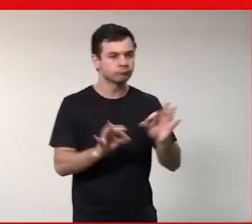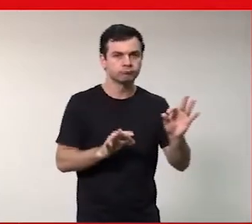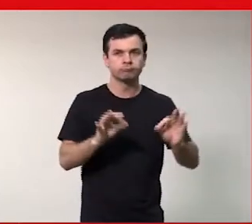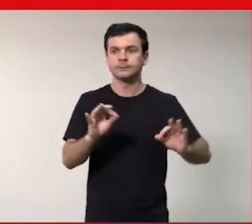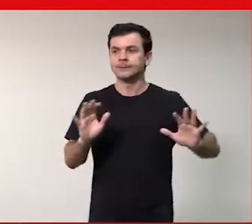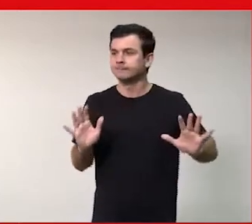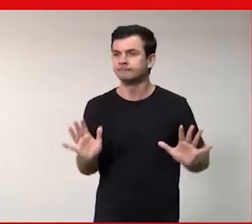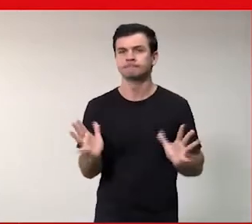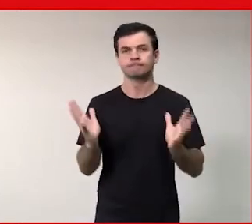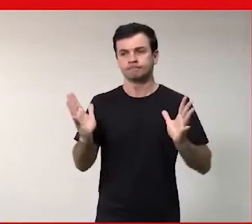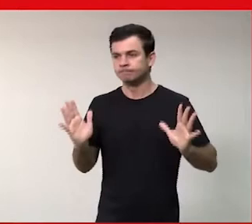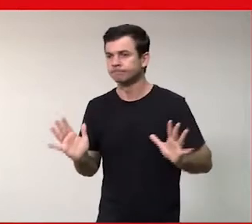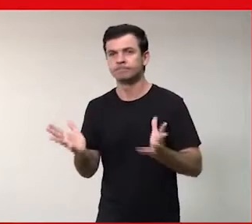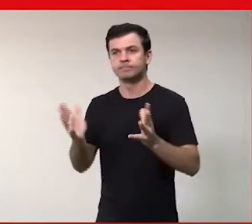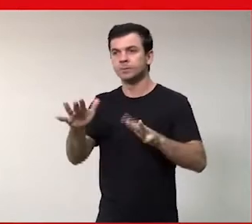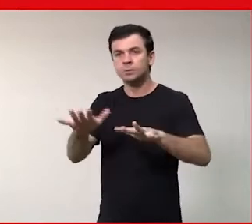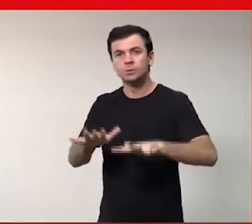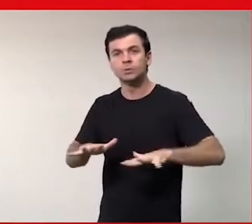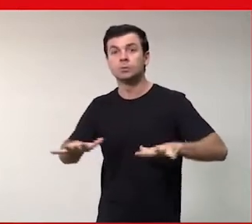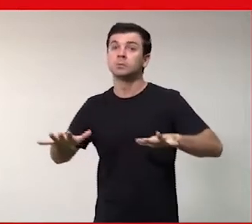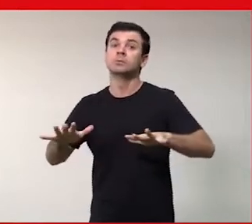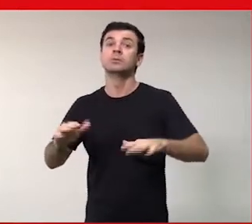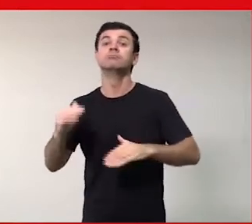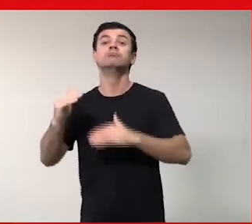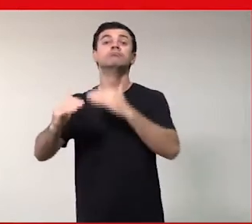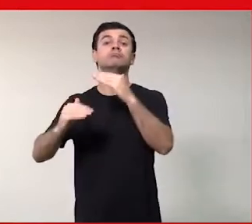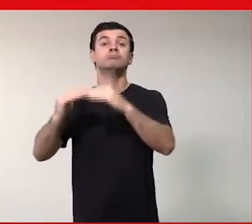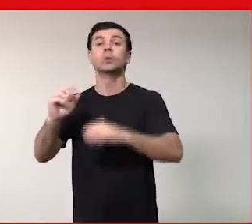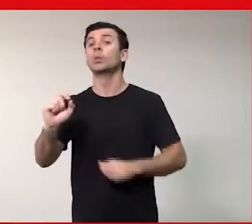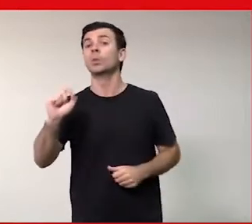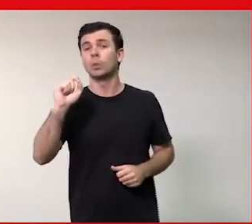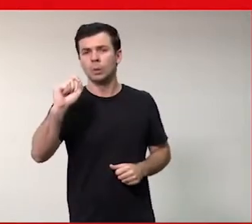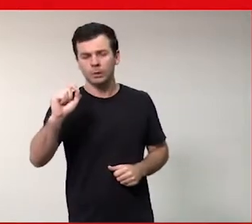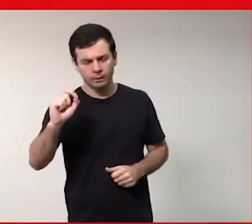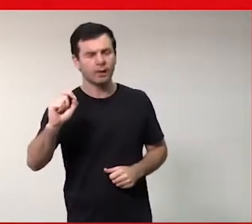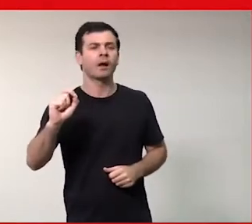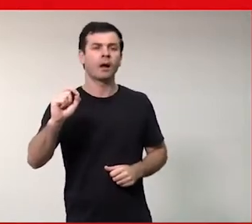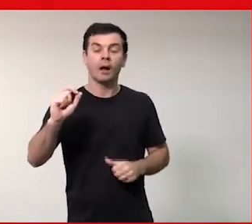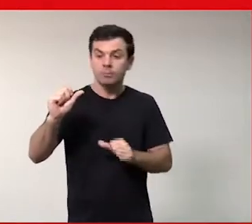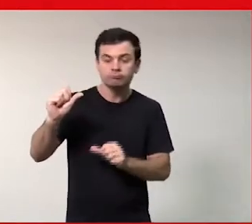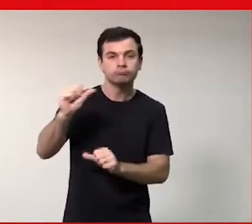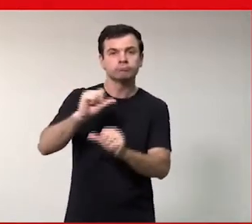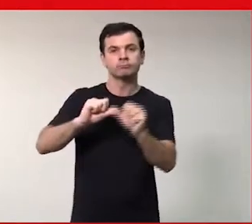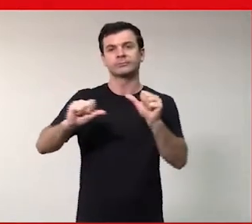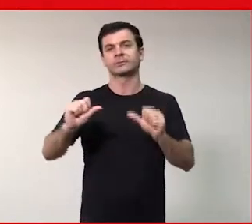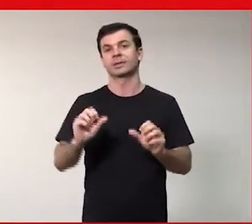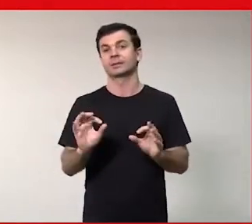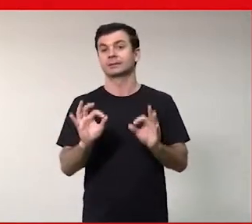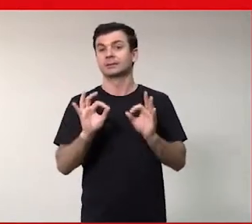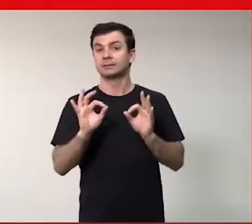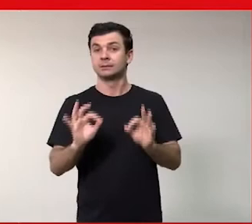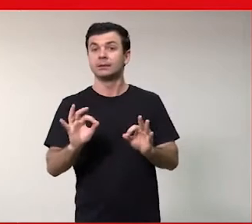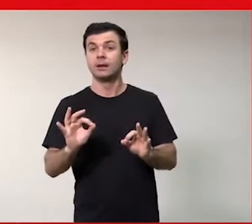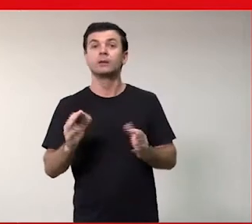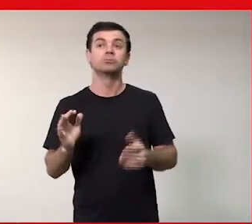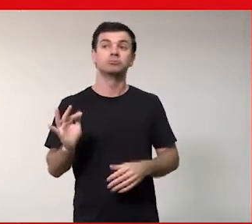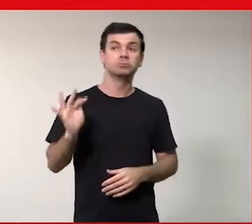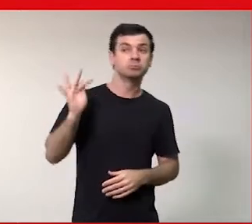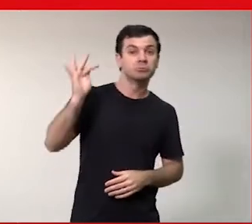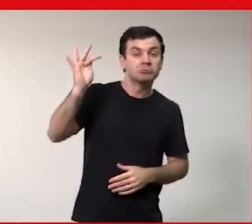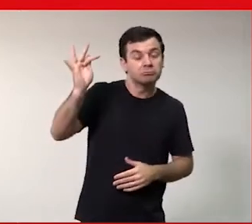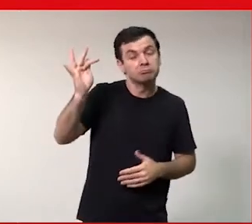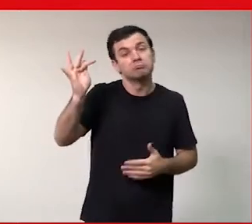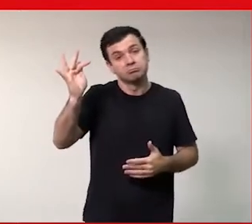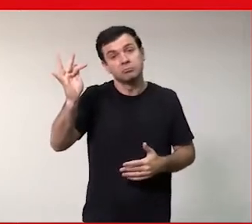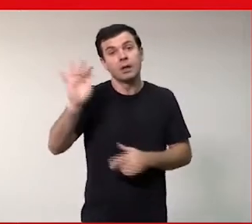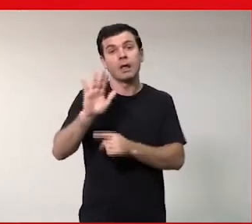instituições de tecnologia, com certeza nós podemos mudar esse cenário mais para frente e tornar